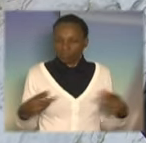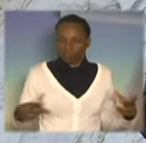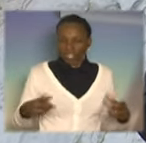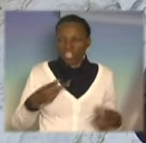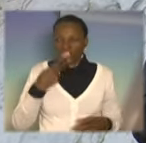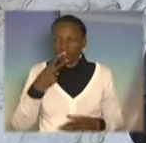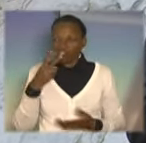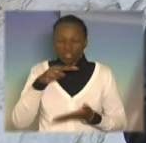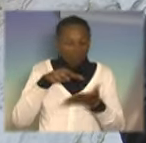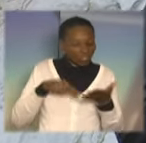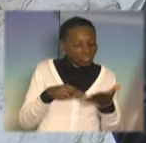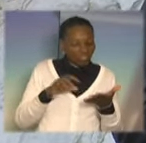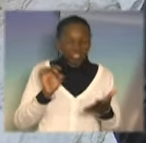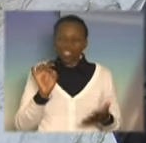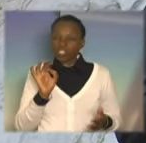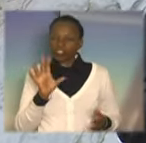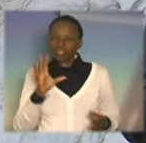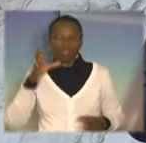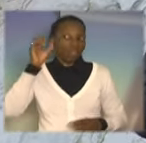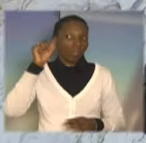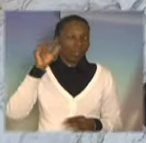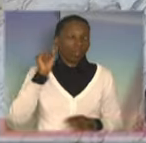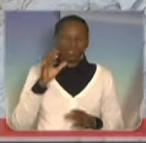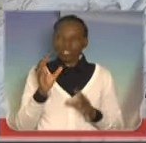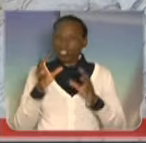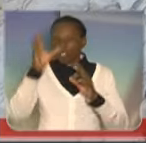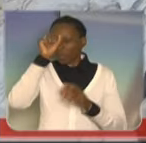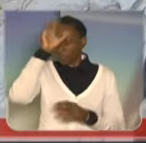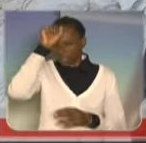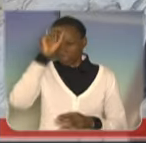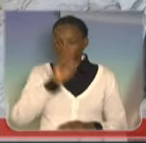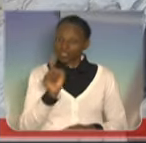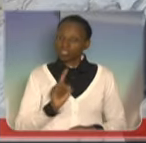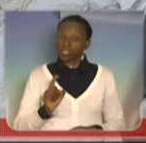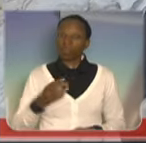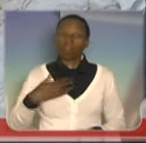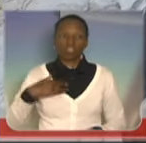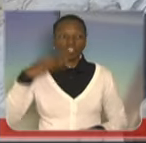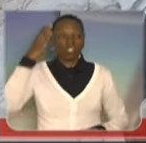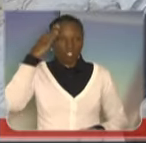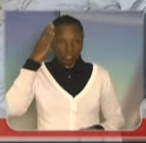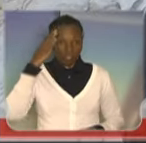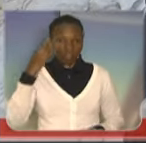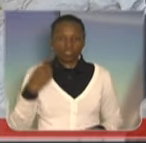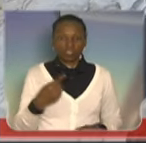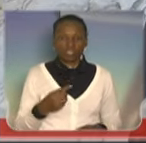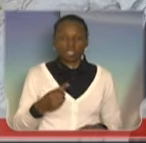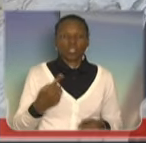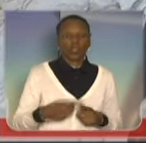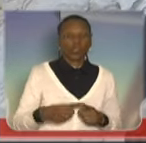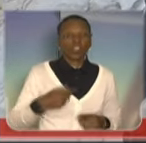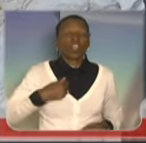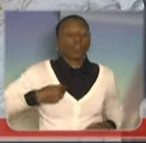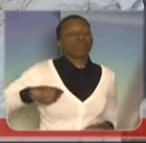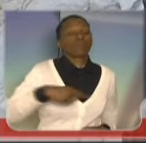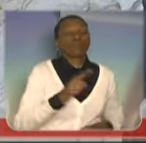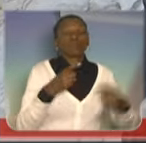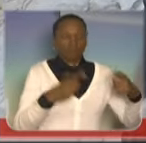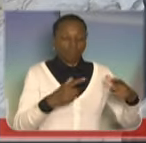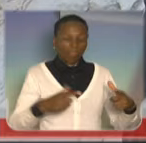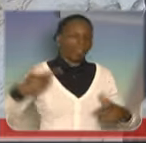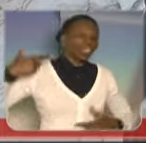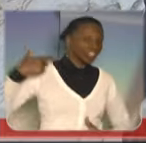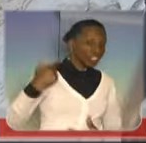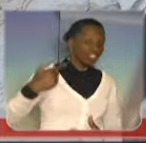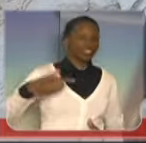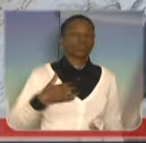ouvimos falar. Nós estávamos lá. Sabe o eu sei, que nem fala o cara? Sabe o que eu sei? Porque eu estava lá. Tomei tiro, dei tiro, socorri muita